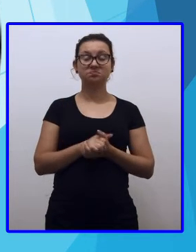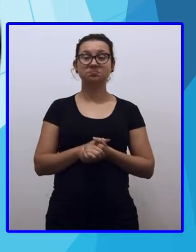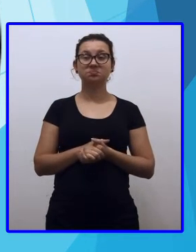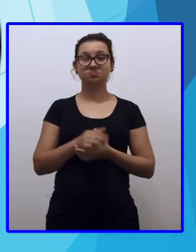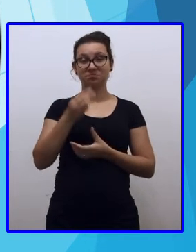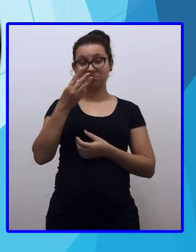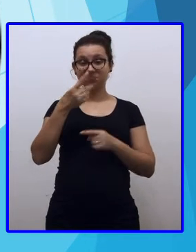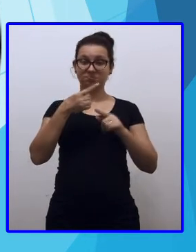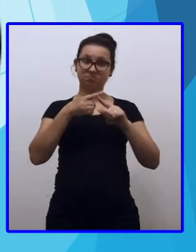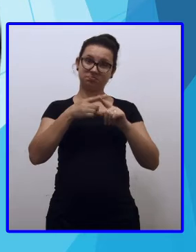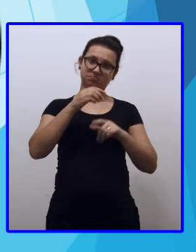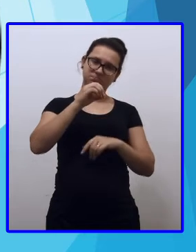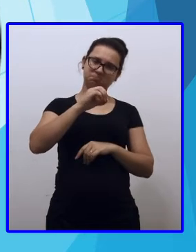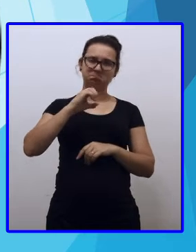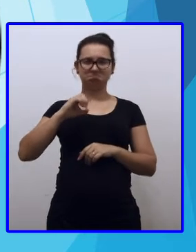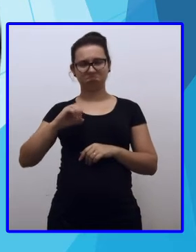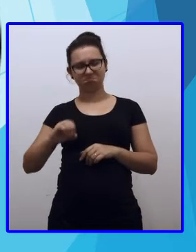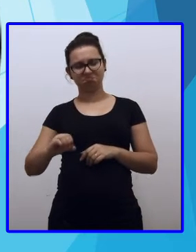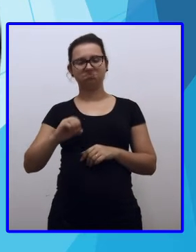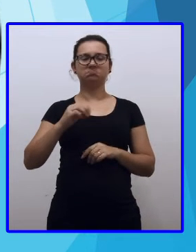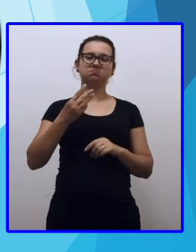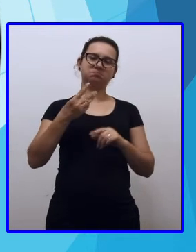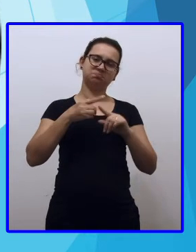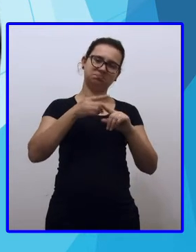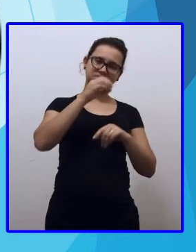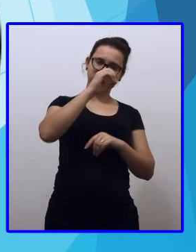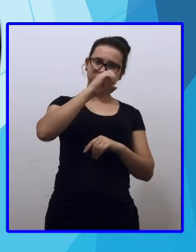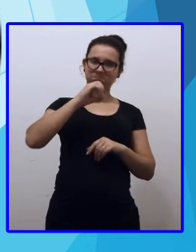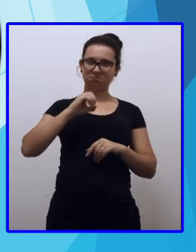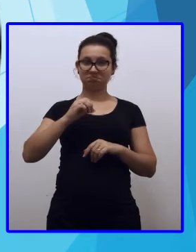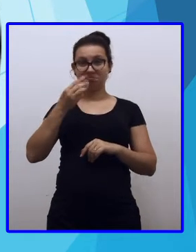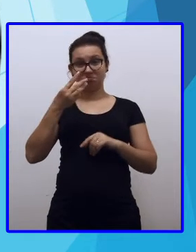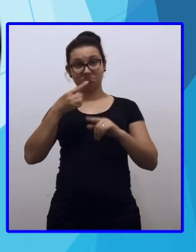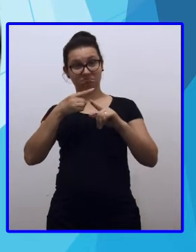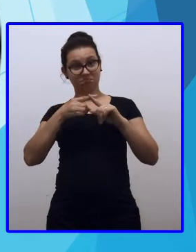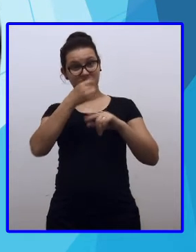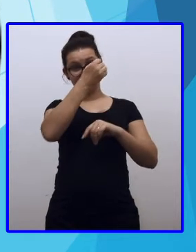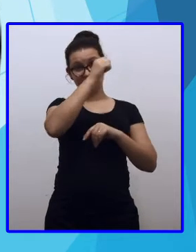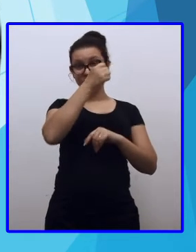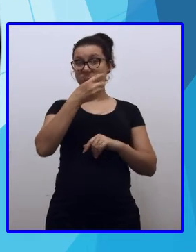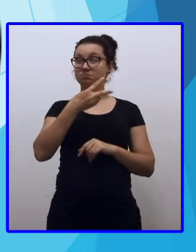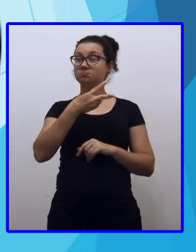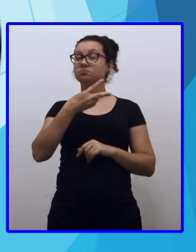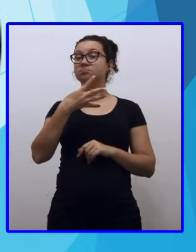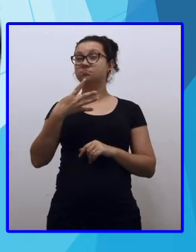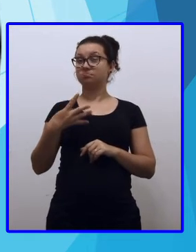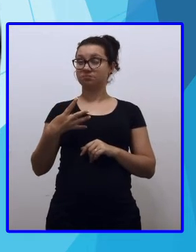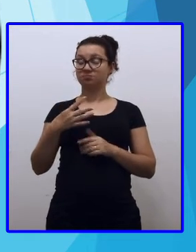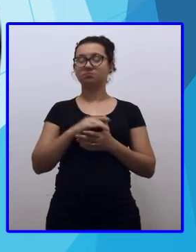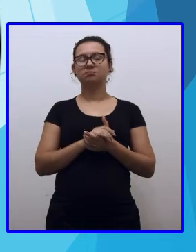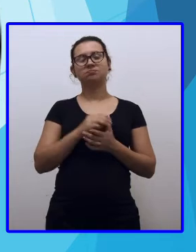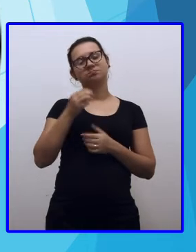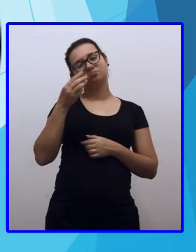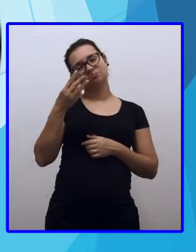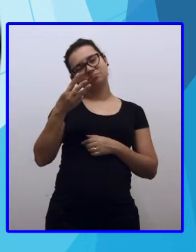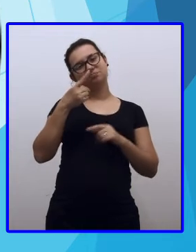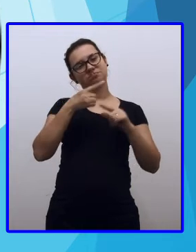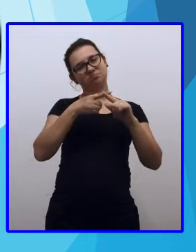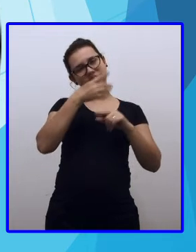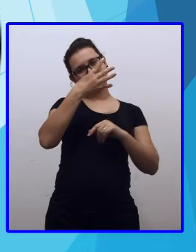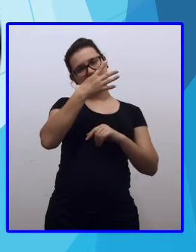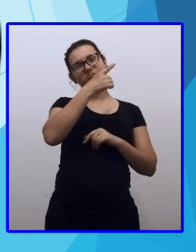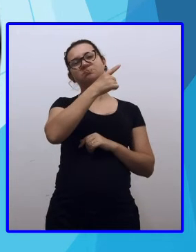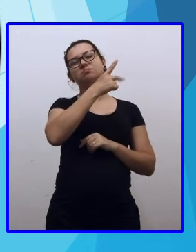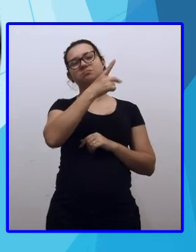Então, três vezes zero, zero. Três vezes zero, zero. Três vezes oito, vinte e quatro. Três vezes quatro, doze.